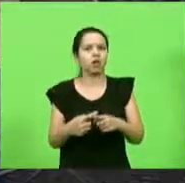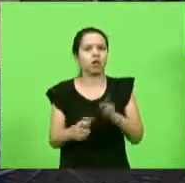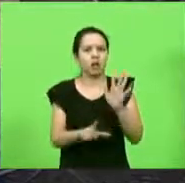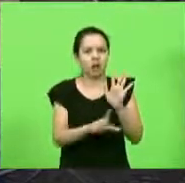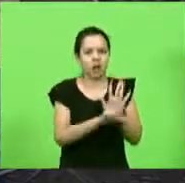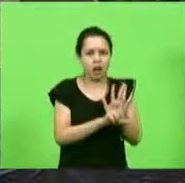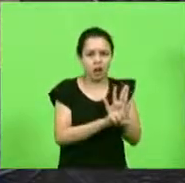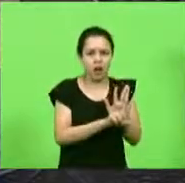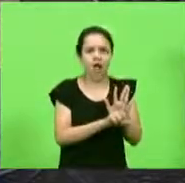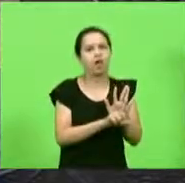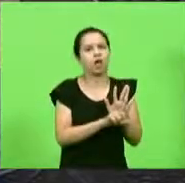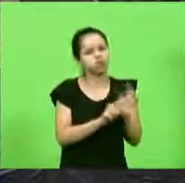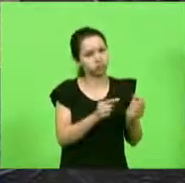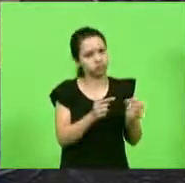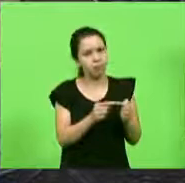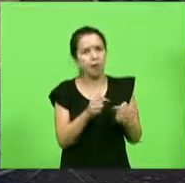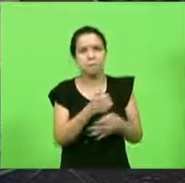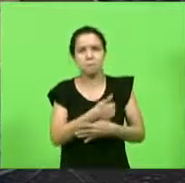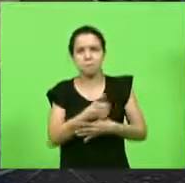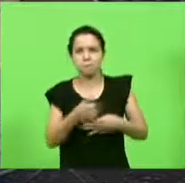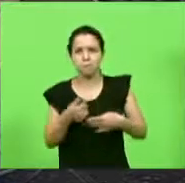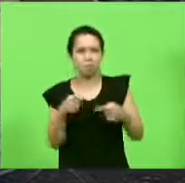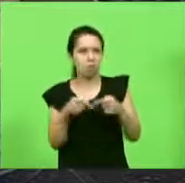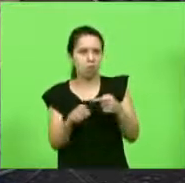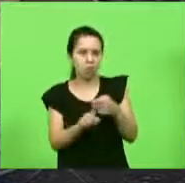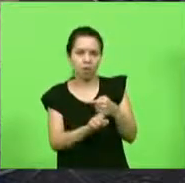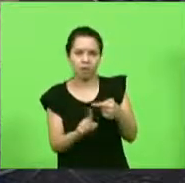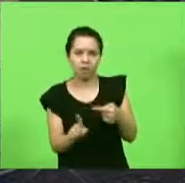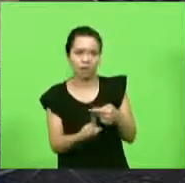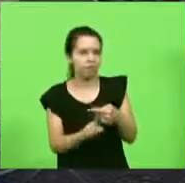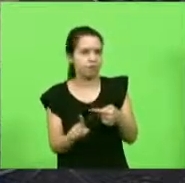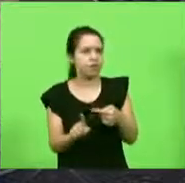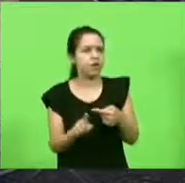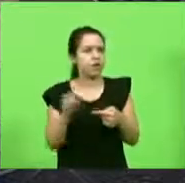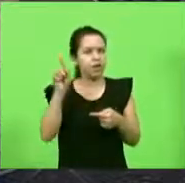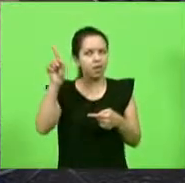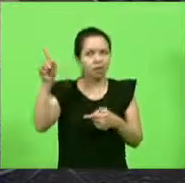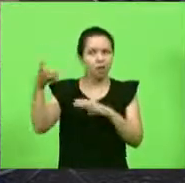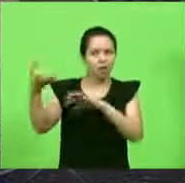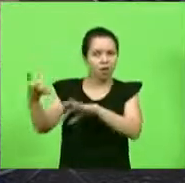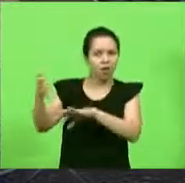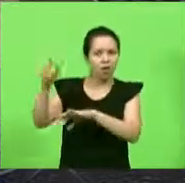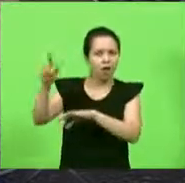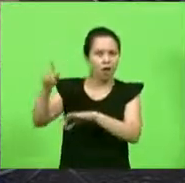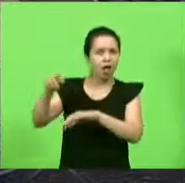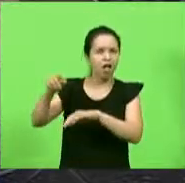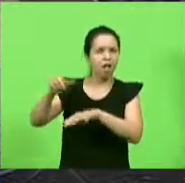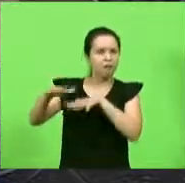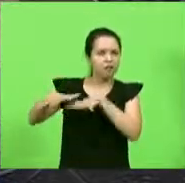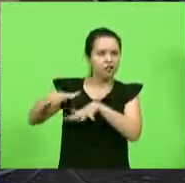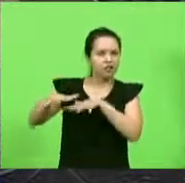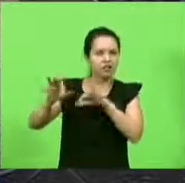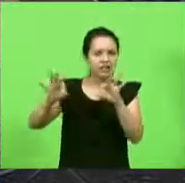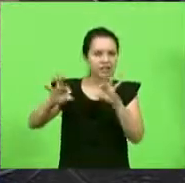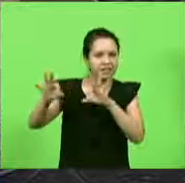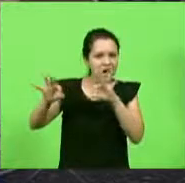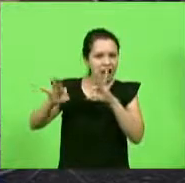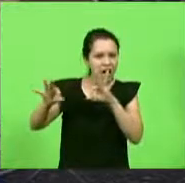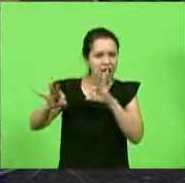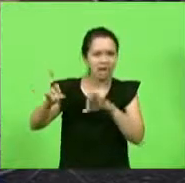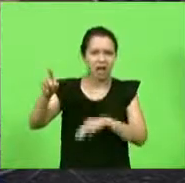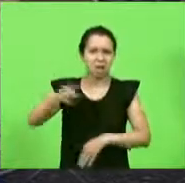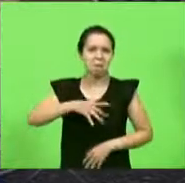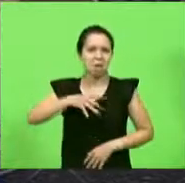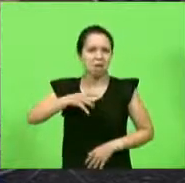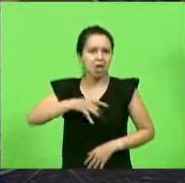enquanto lá aqueles tanga frouxa lá do Congresso não se manifestar, não regulamentar esse direito à greve, esses covardes